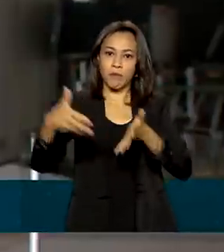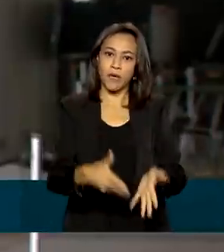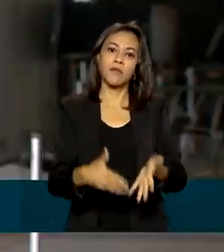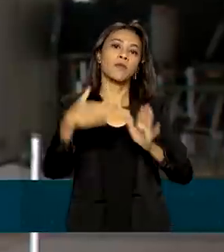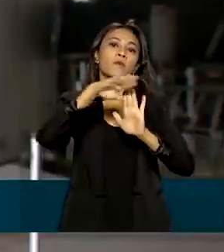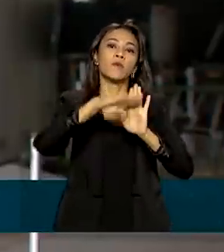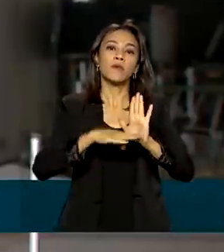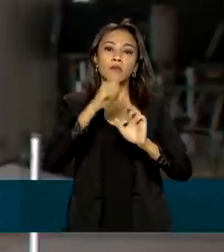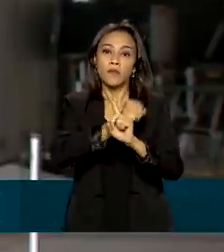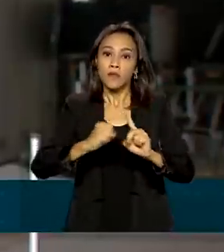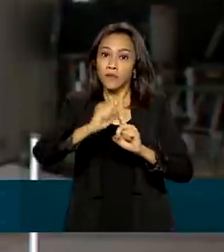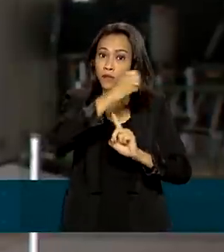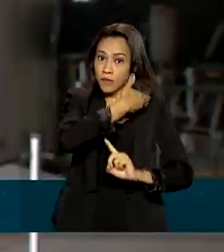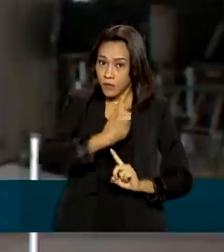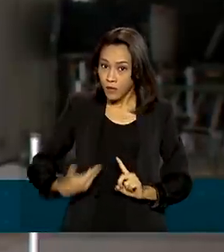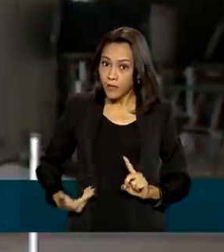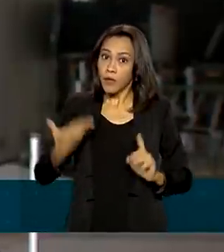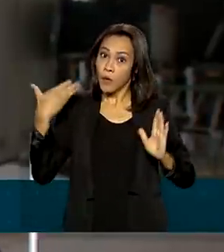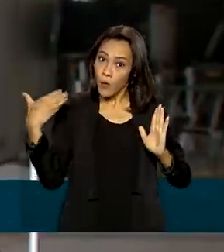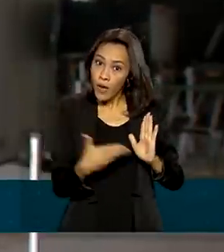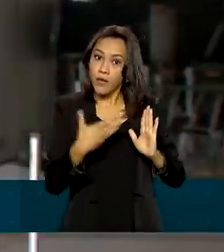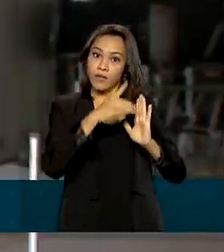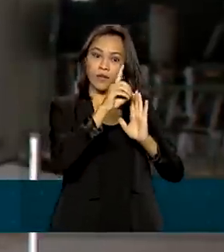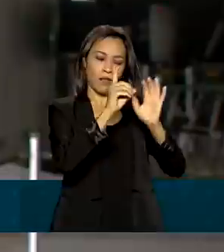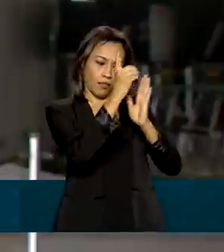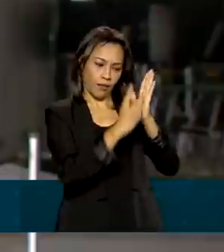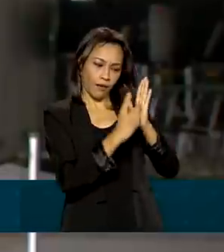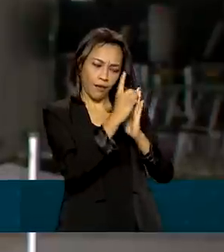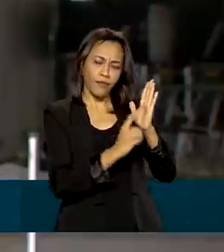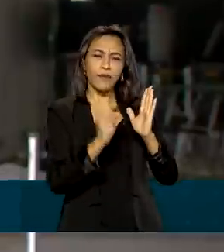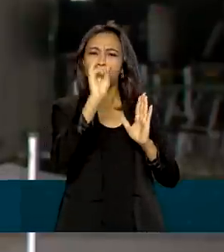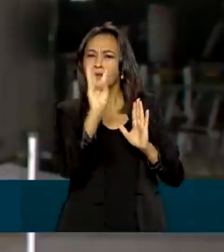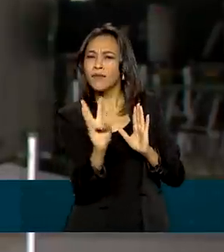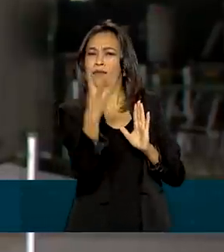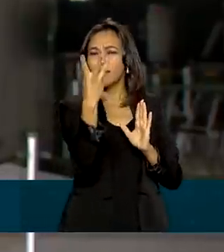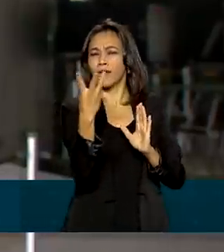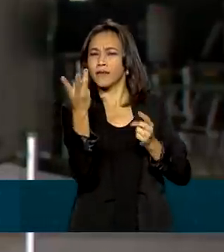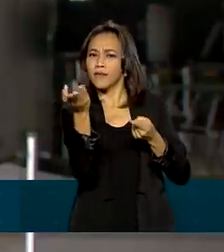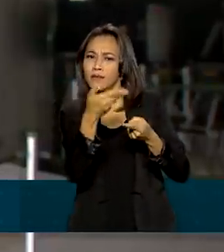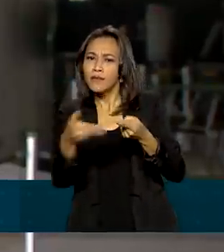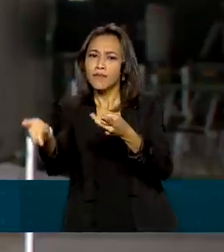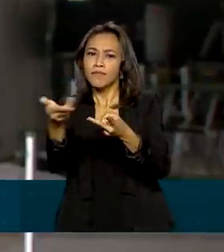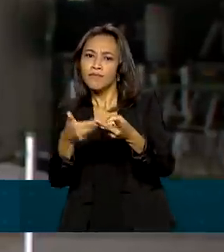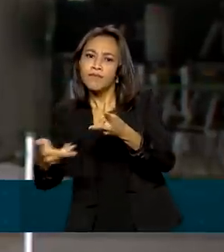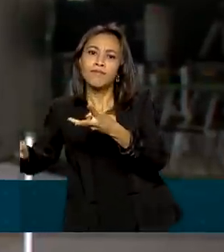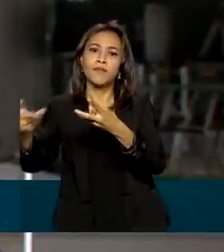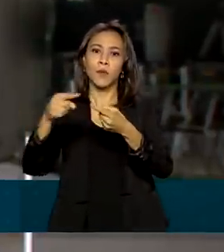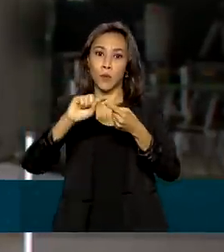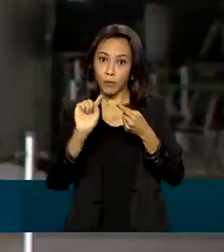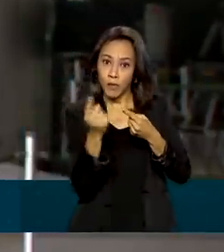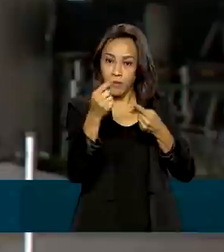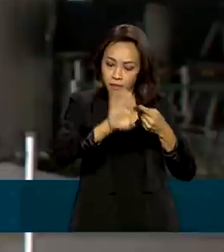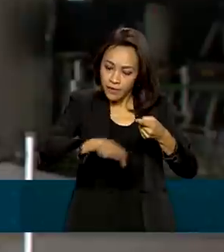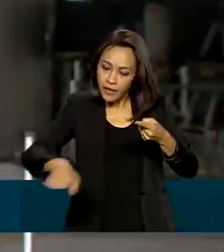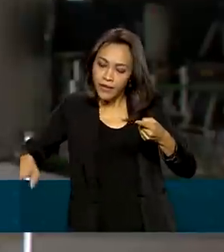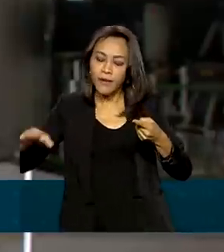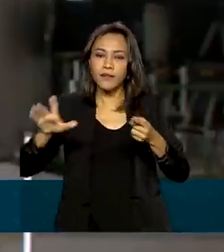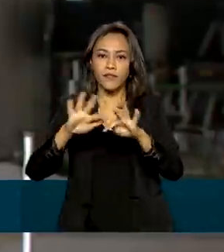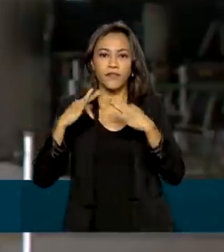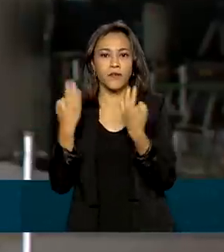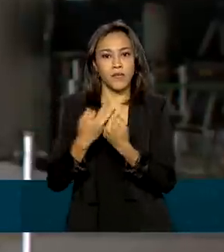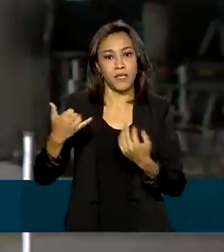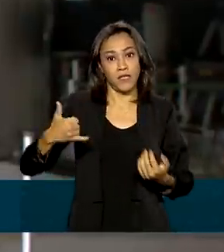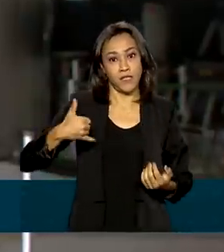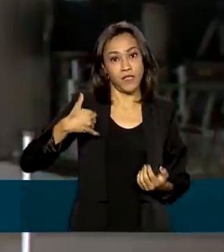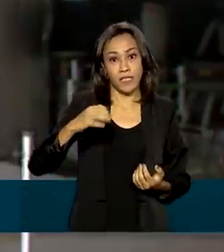governo. E de acordo com o decreto, passam a existir três benefícios básicos de transferência de renda. O Primeira Infância para famílias com crianças de 0